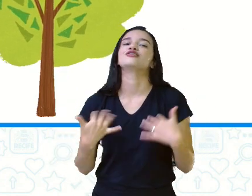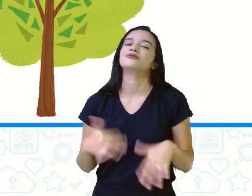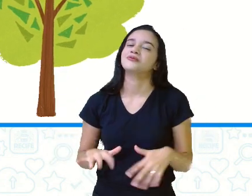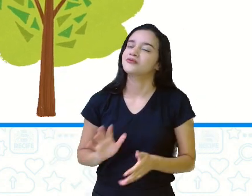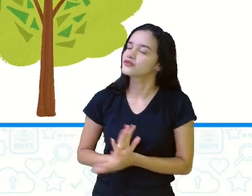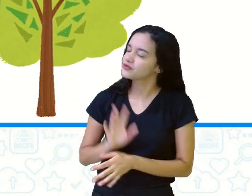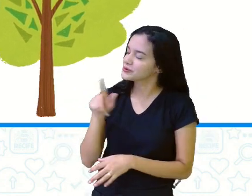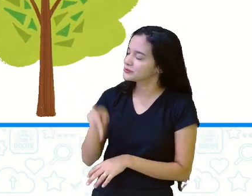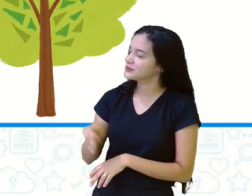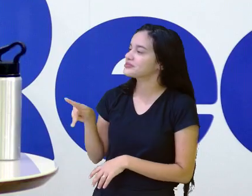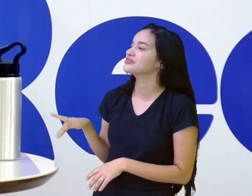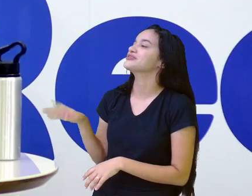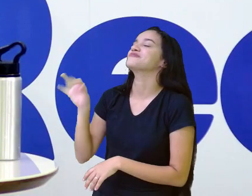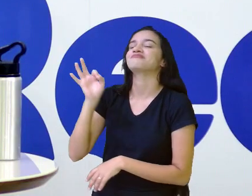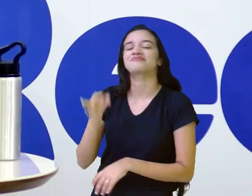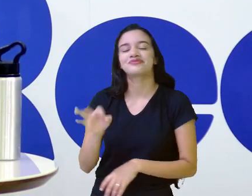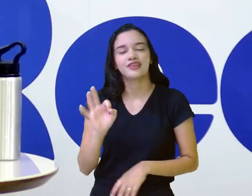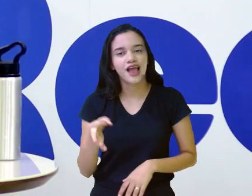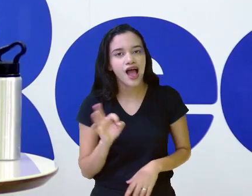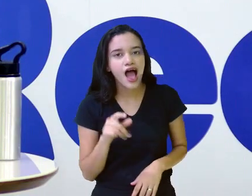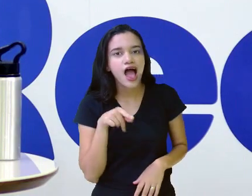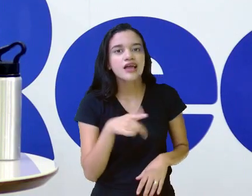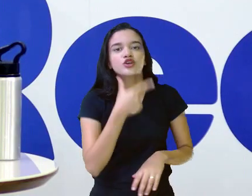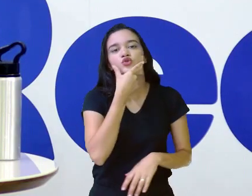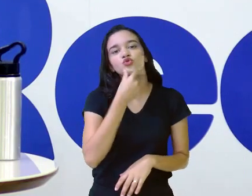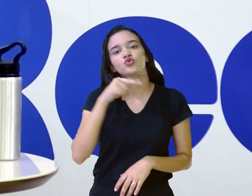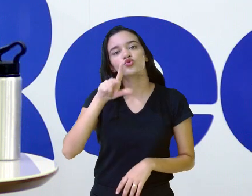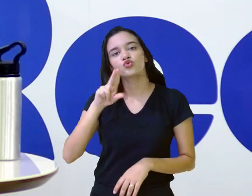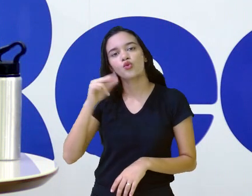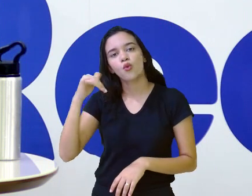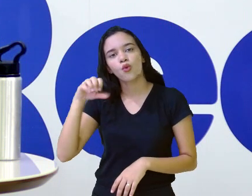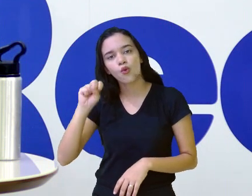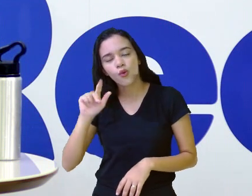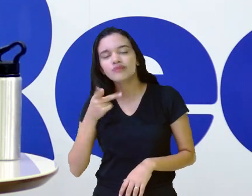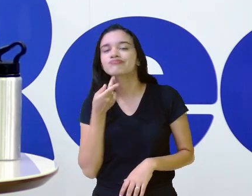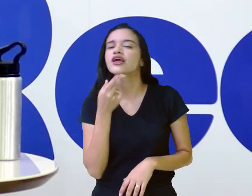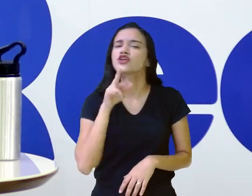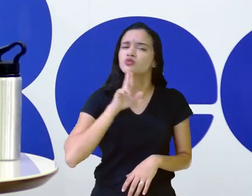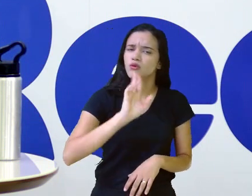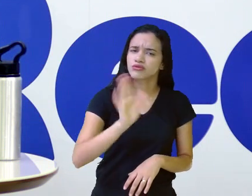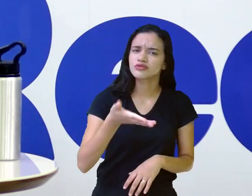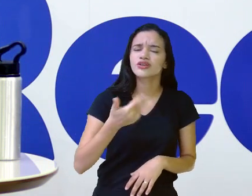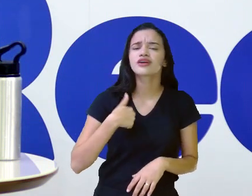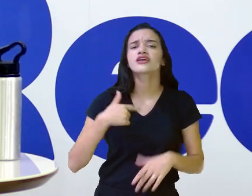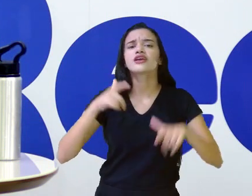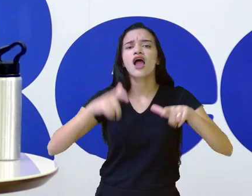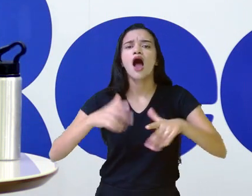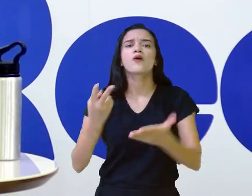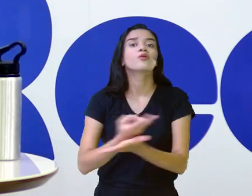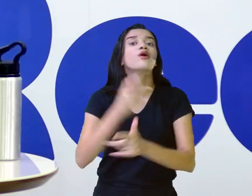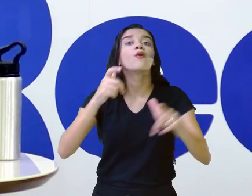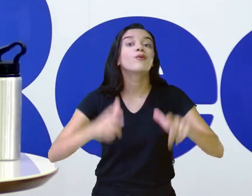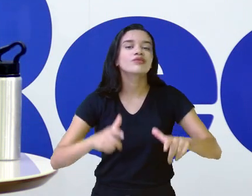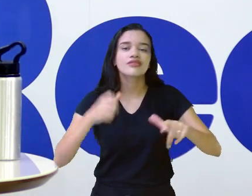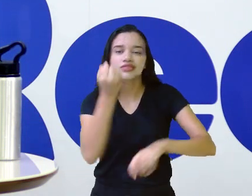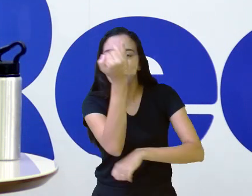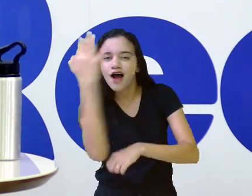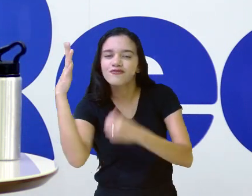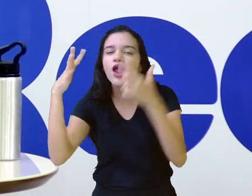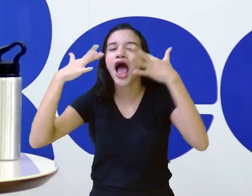Márcia? Foi sim, professor Eli. E o Lucas colocou já, viu, que aconteceu na floresta,